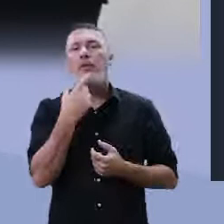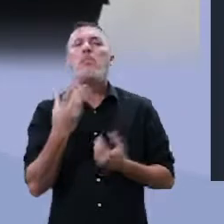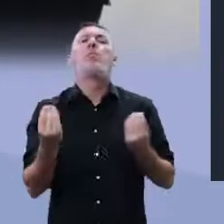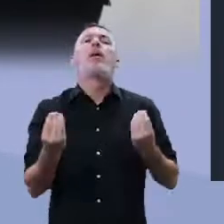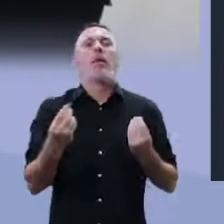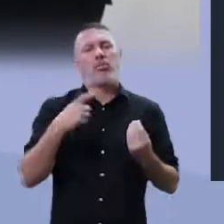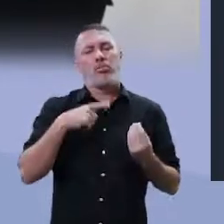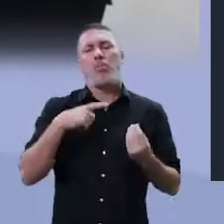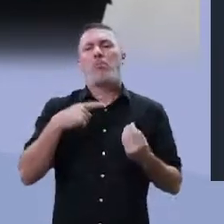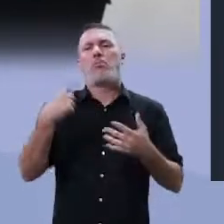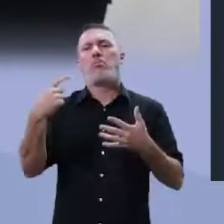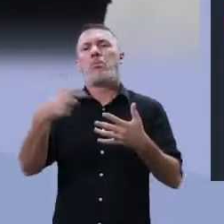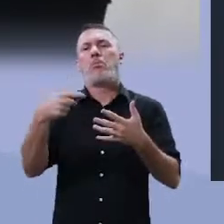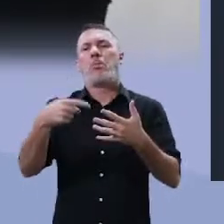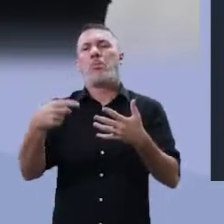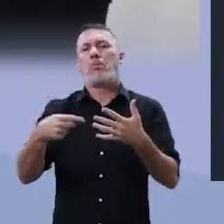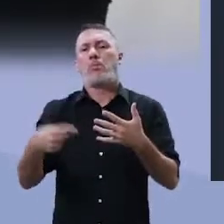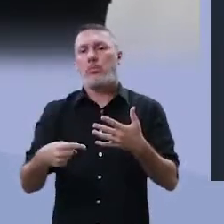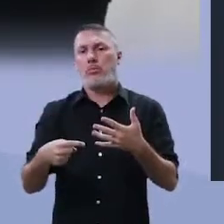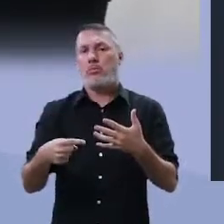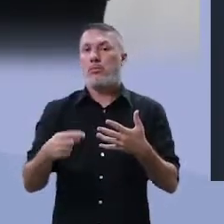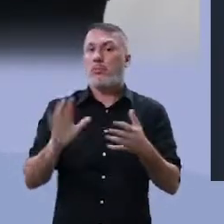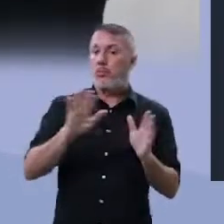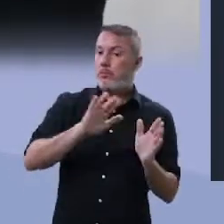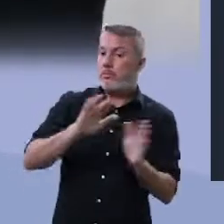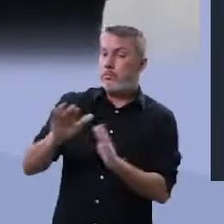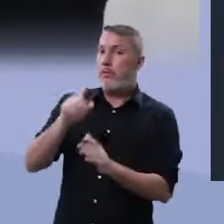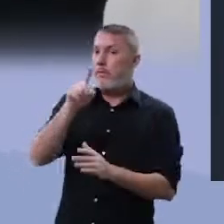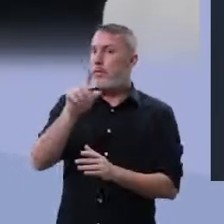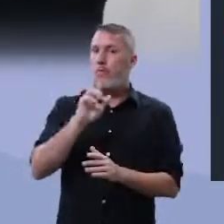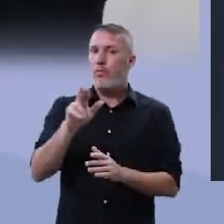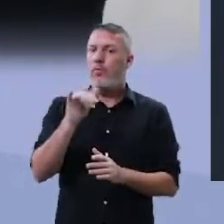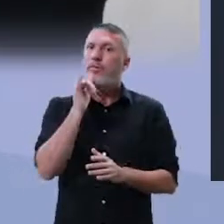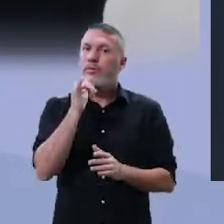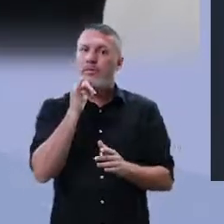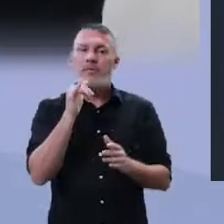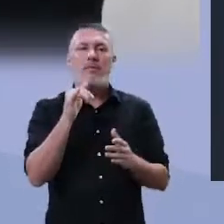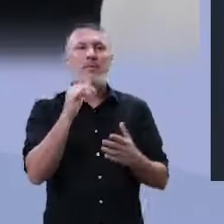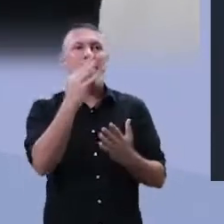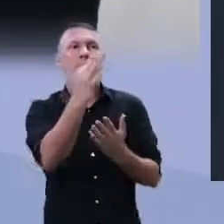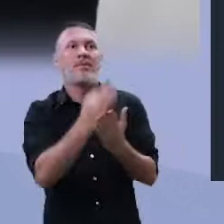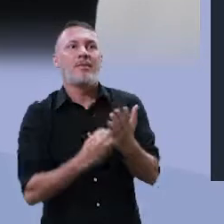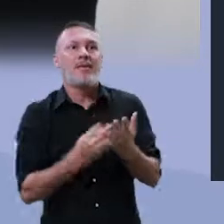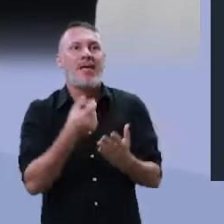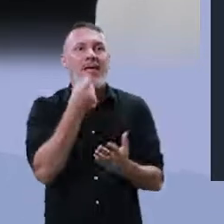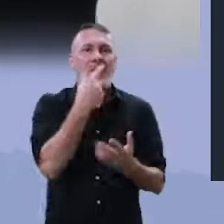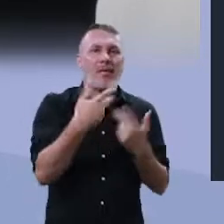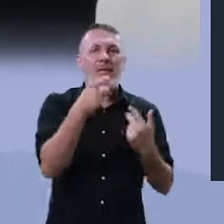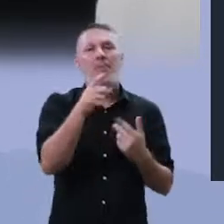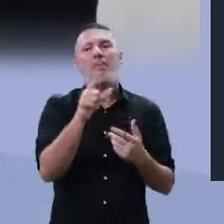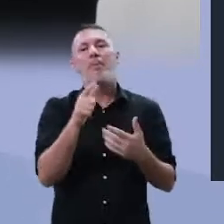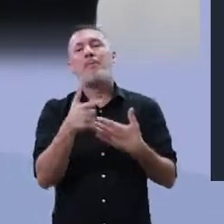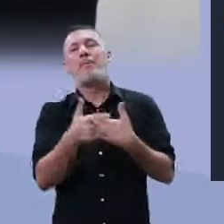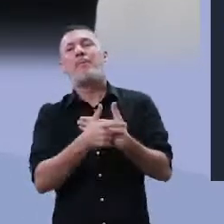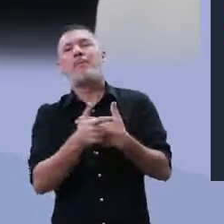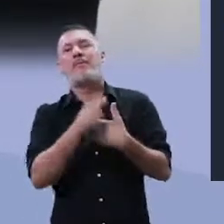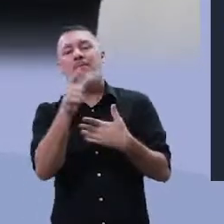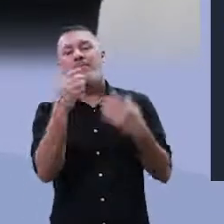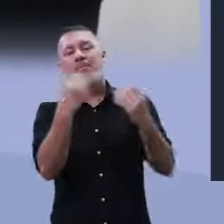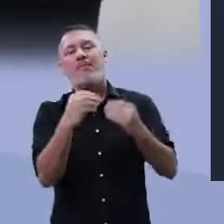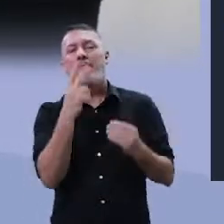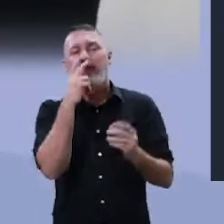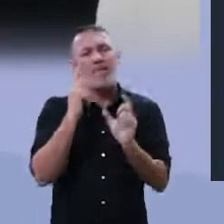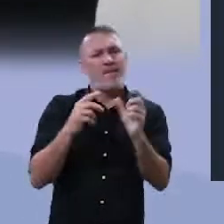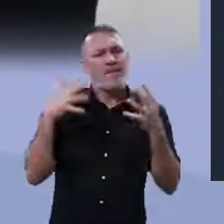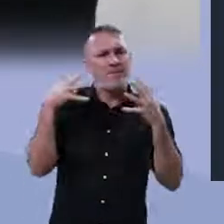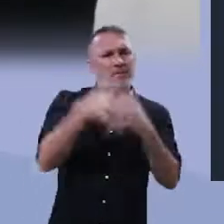serve para isso, isso e isso. mas, você não pode colocar ali uma palavra figurada. A palavra